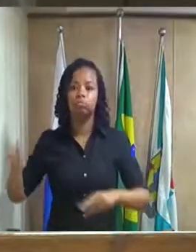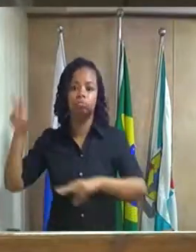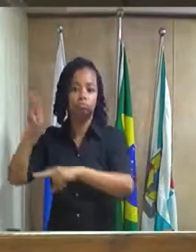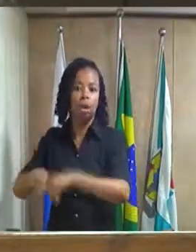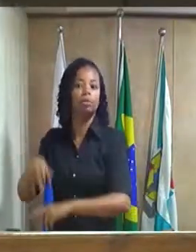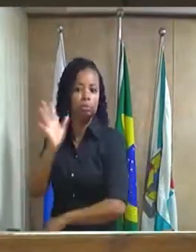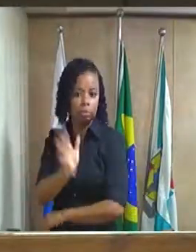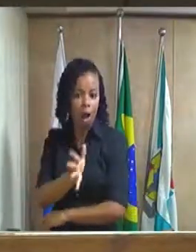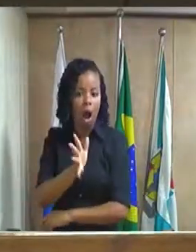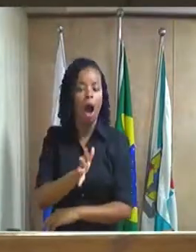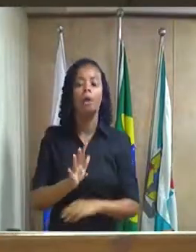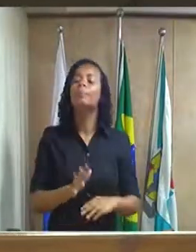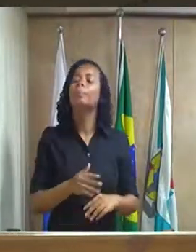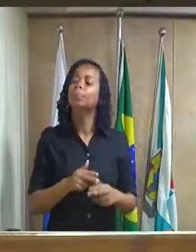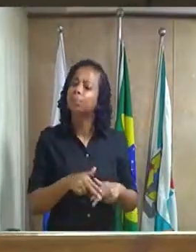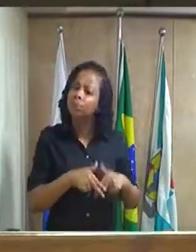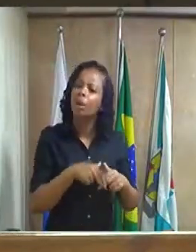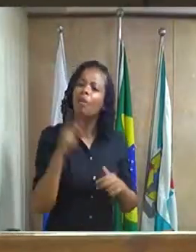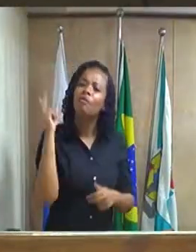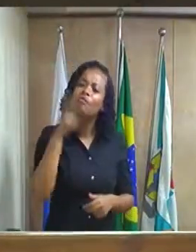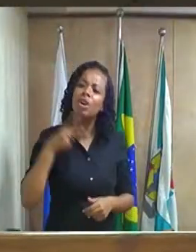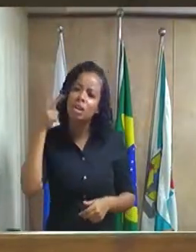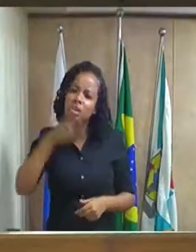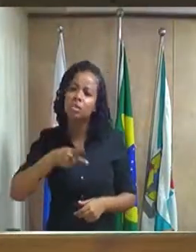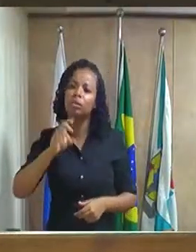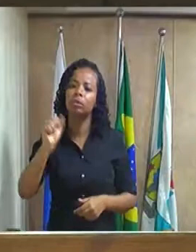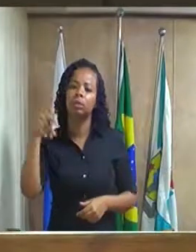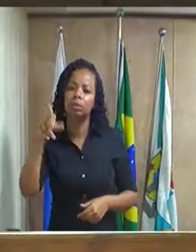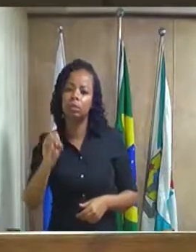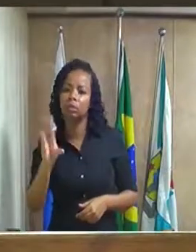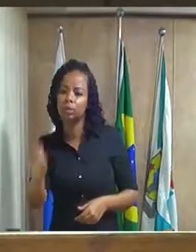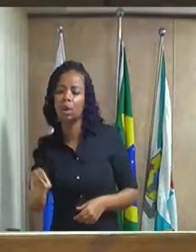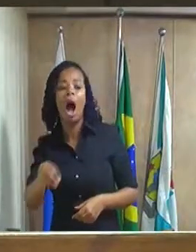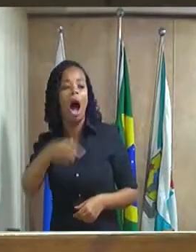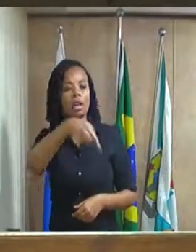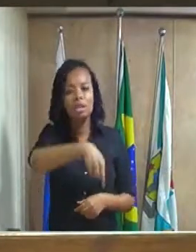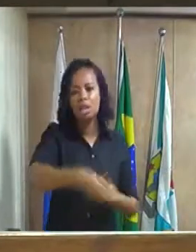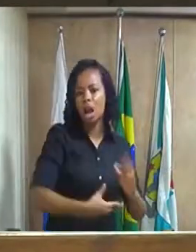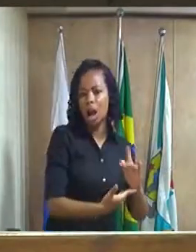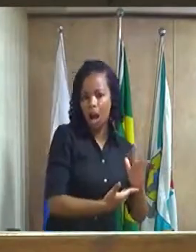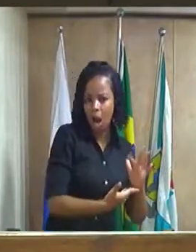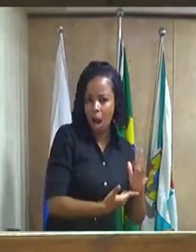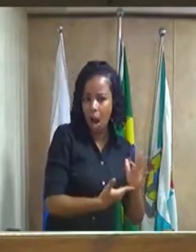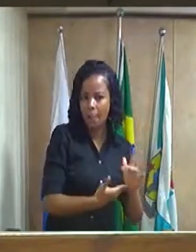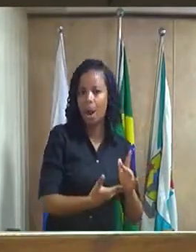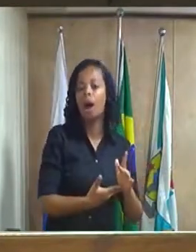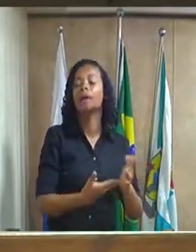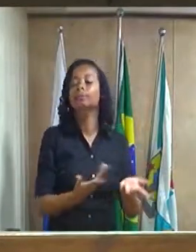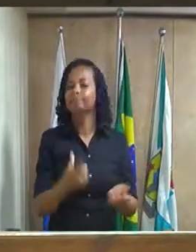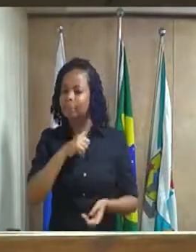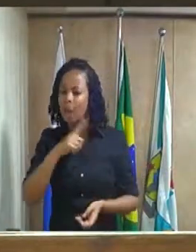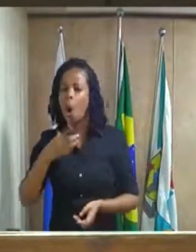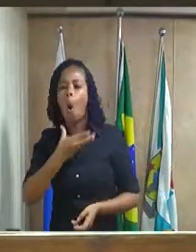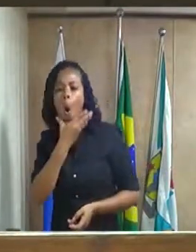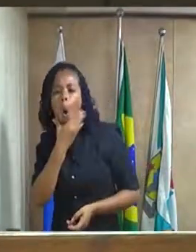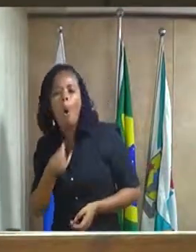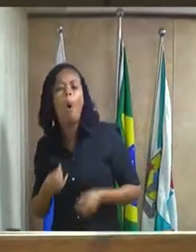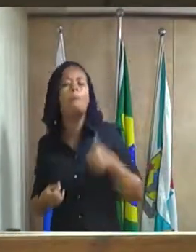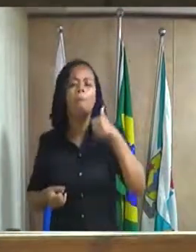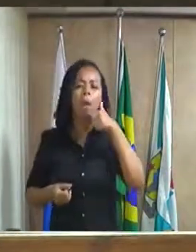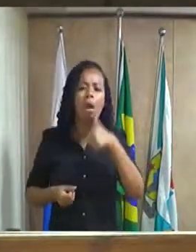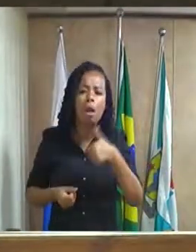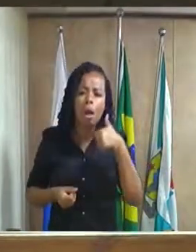Então, vereador Sanduleles, como essa casa é legislativa, é uma casa montada de homens e mulheres